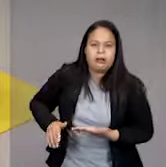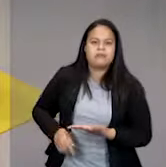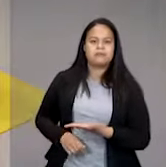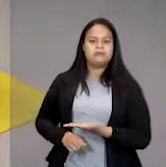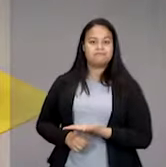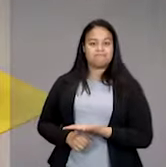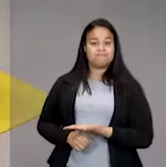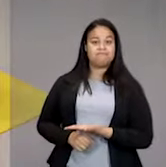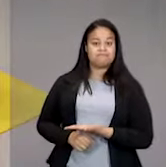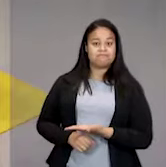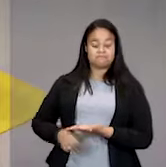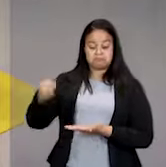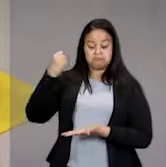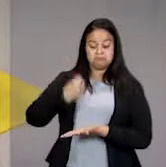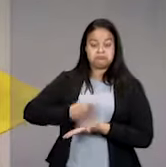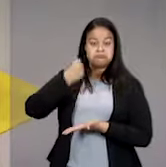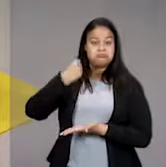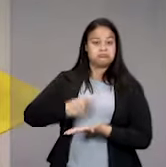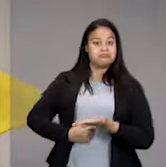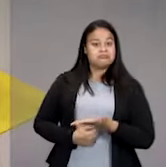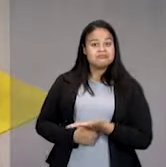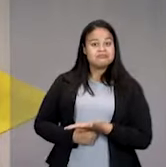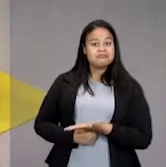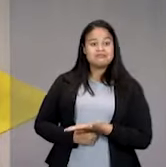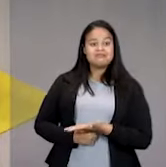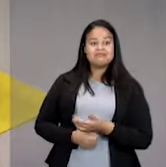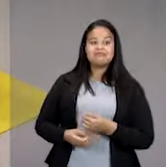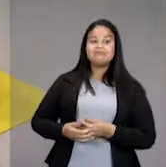Carimbou. Resultado.